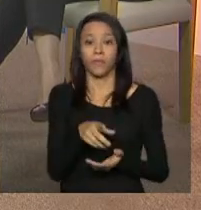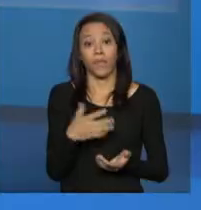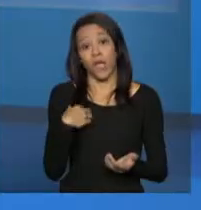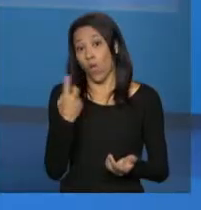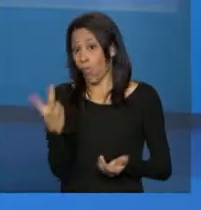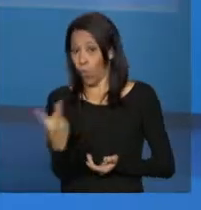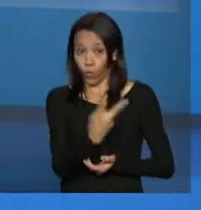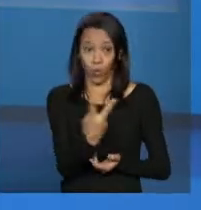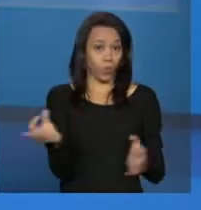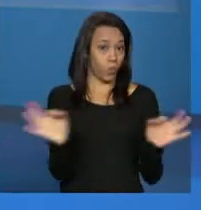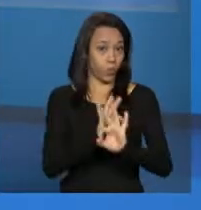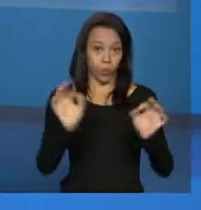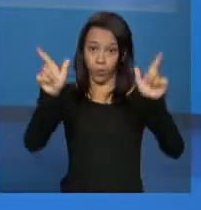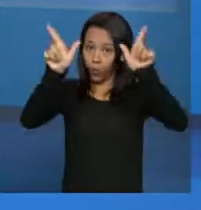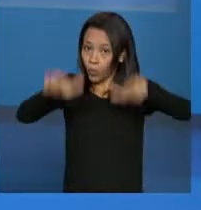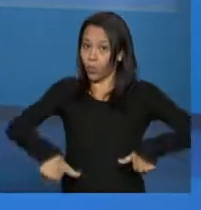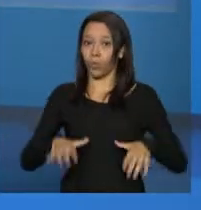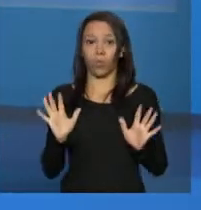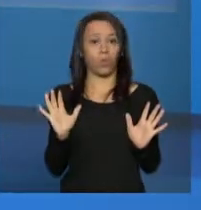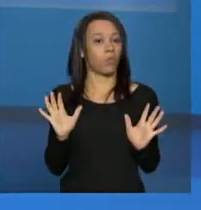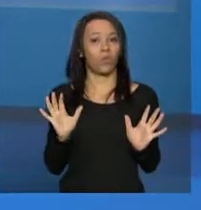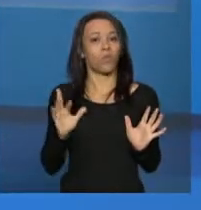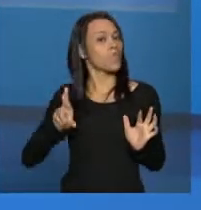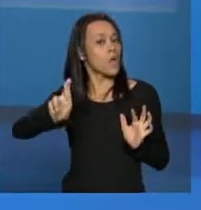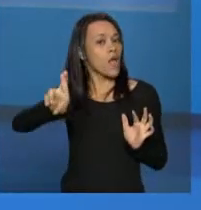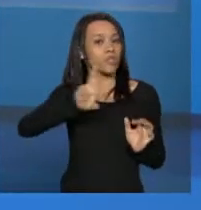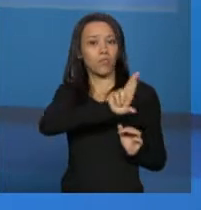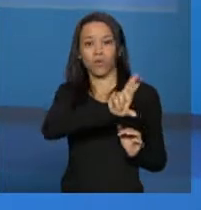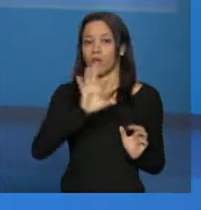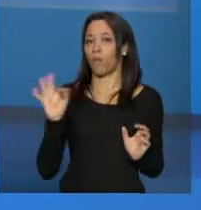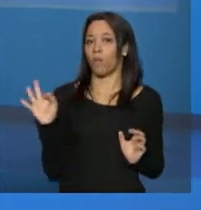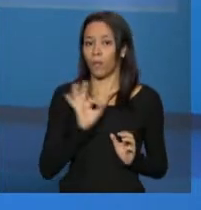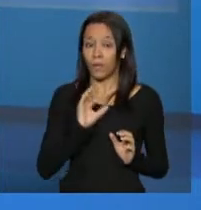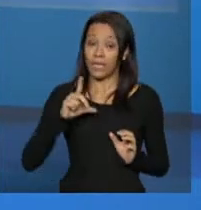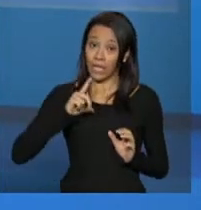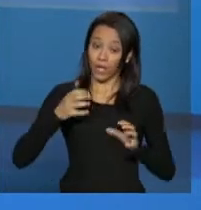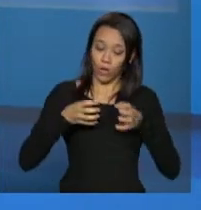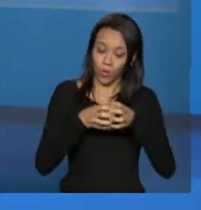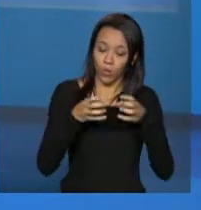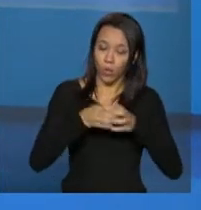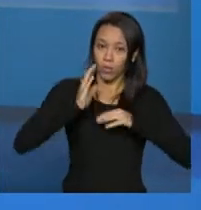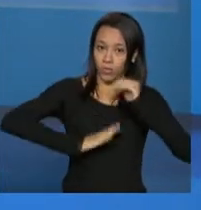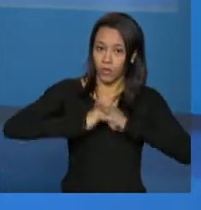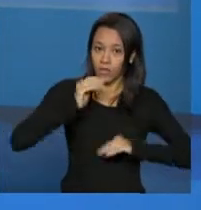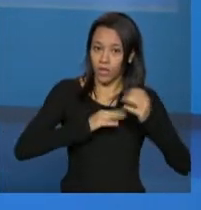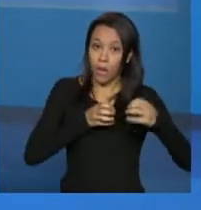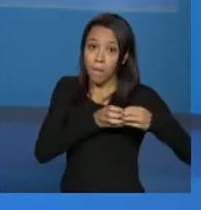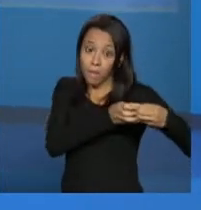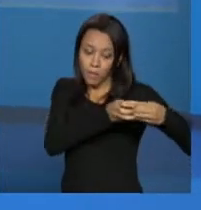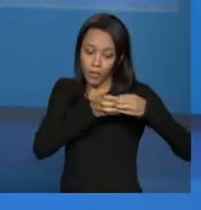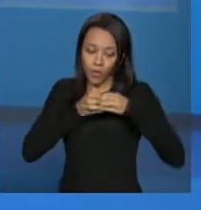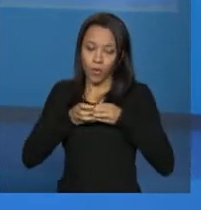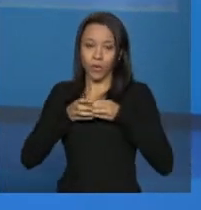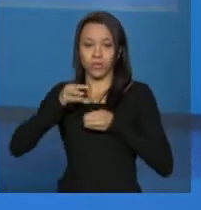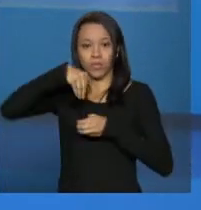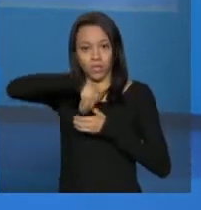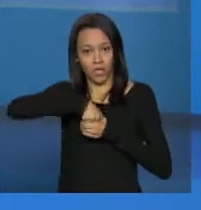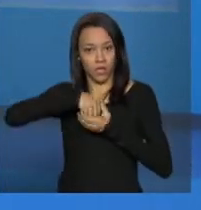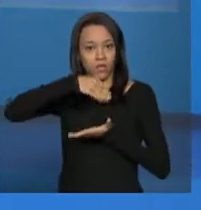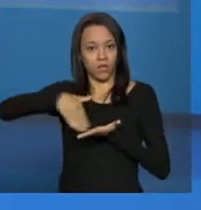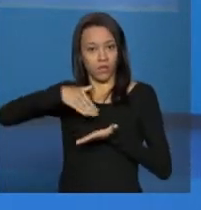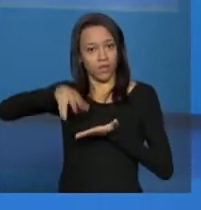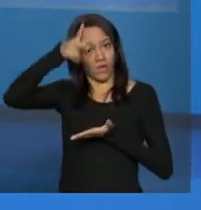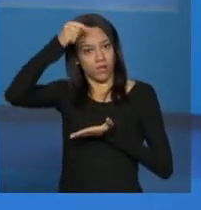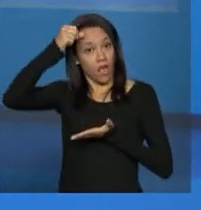outro o CRAS e o CREAS se tiver uma outra equipe mais ligada mesmo à gestão municipal deve ser essa